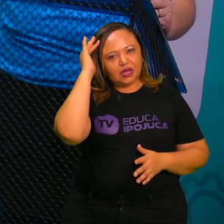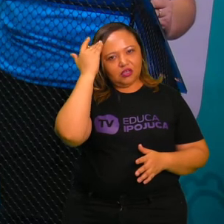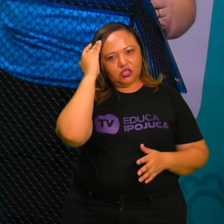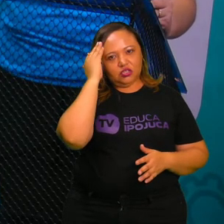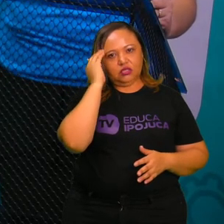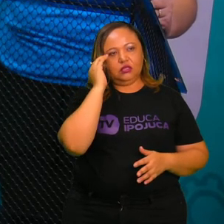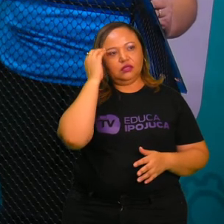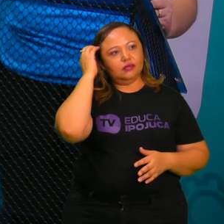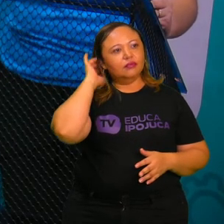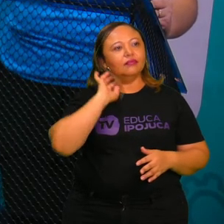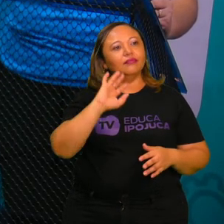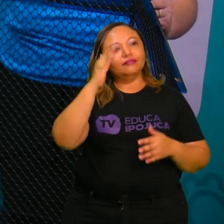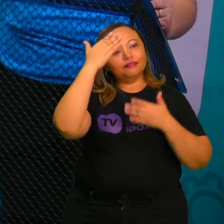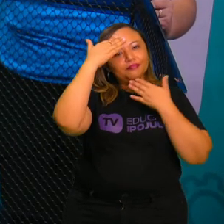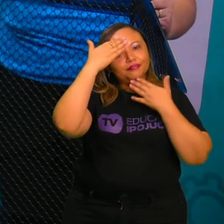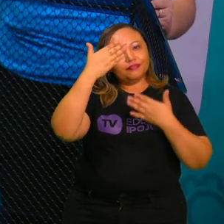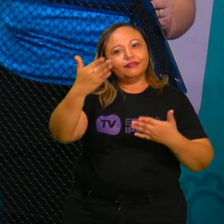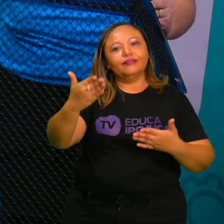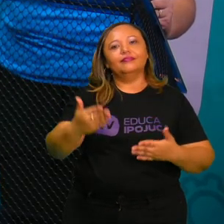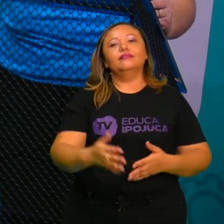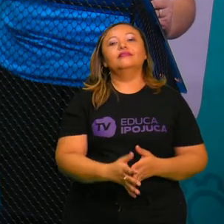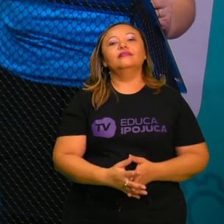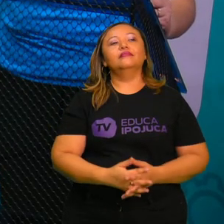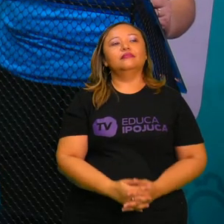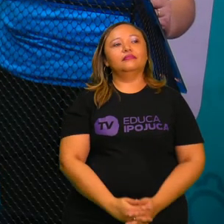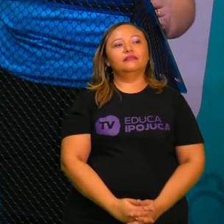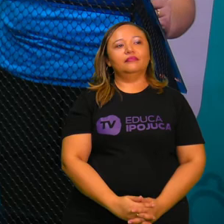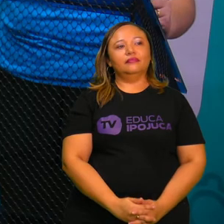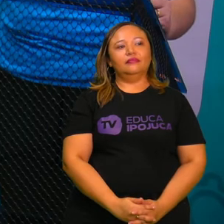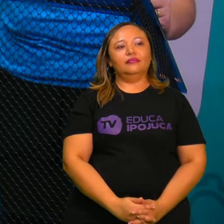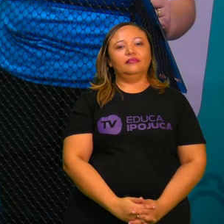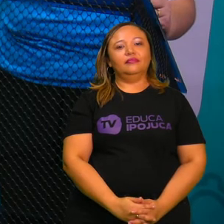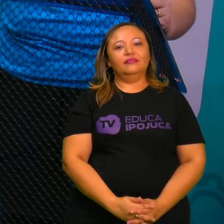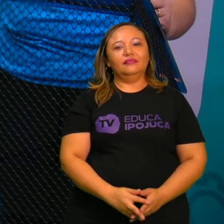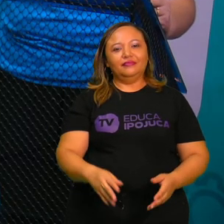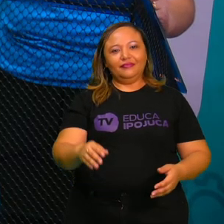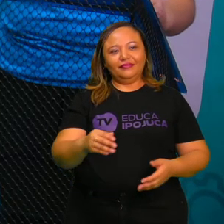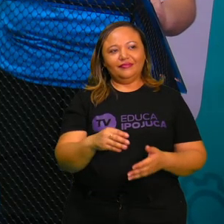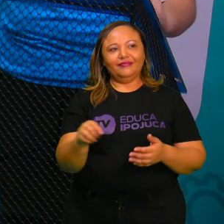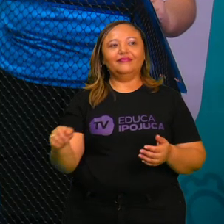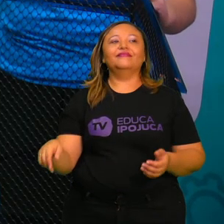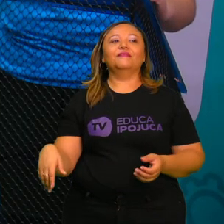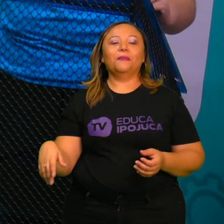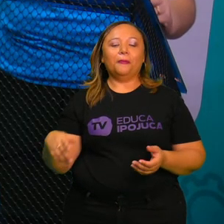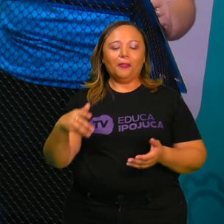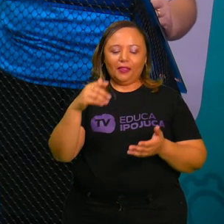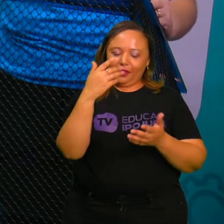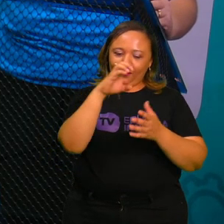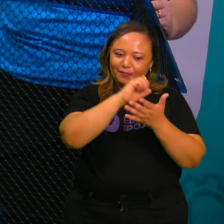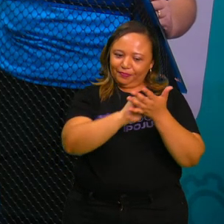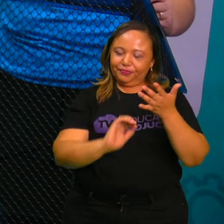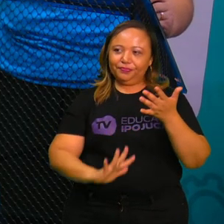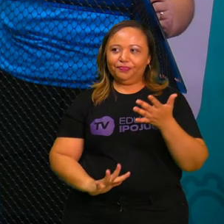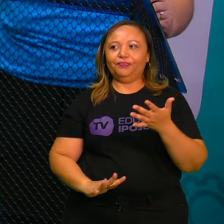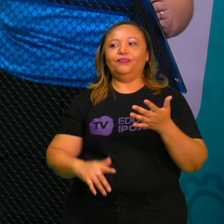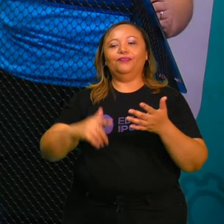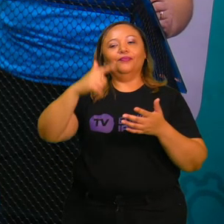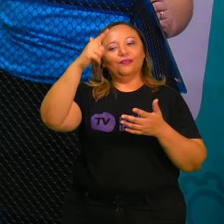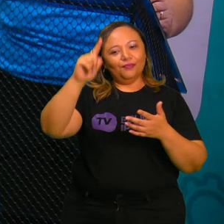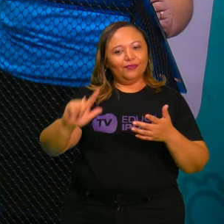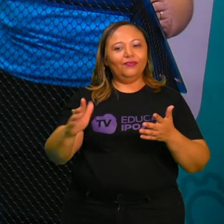Muito obrigada. Até a próxima aula. Eu espero vocês com esse desafio no caderno, tá bom?